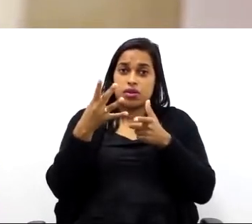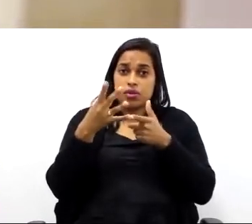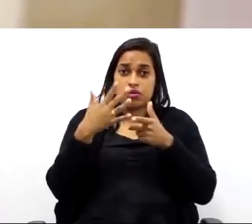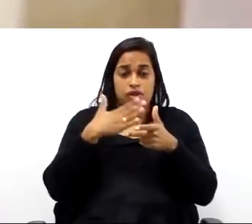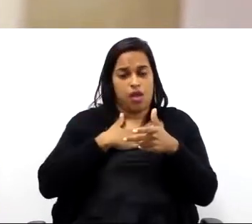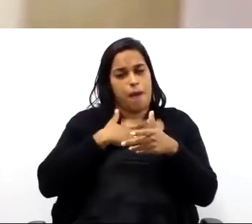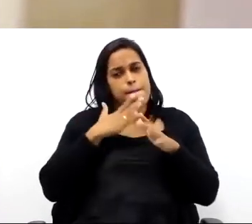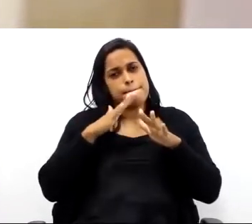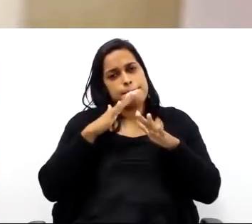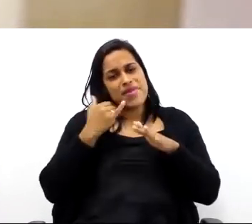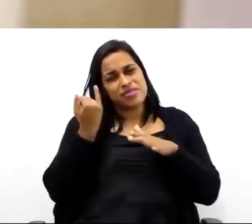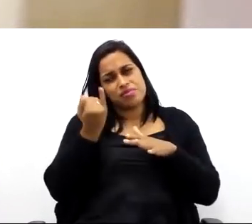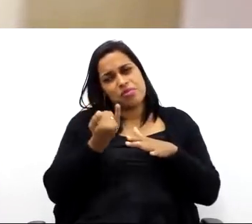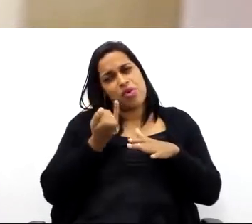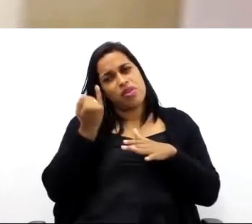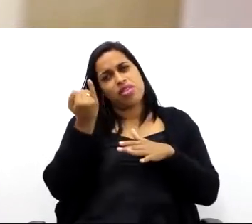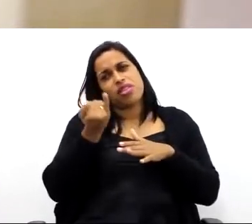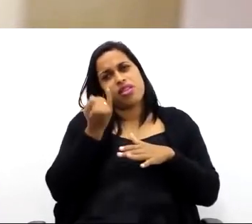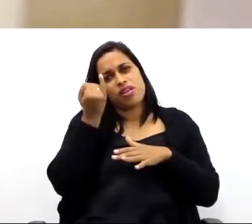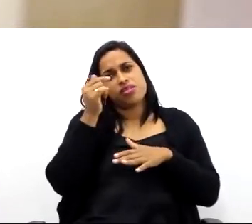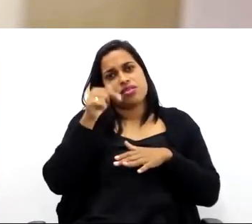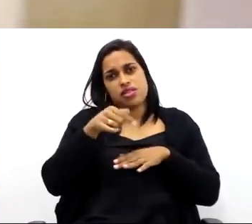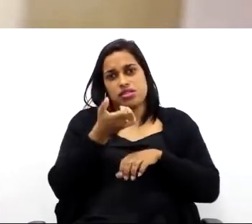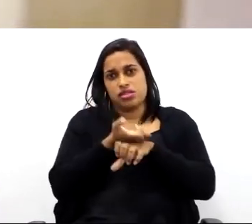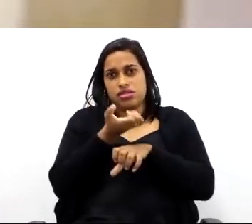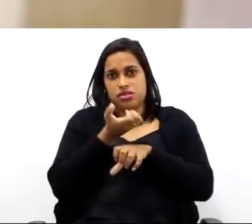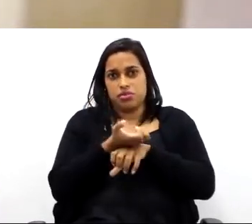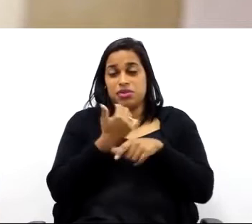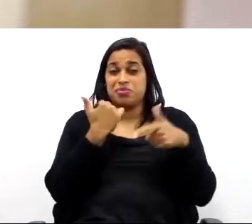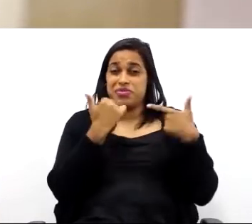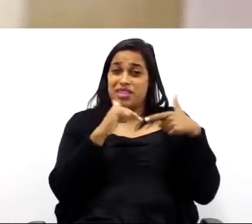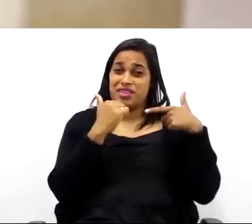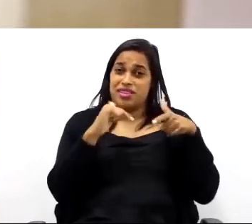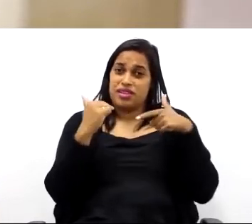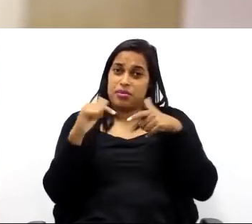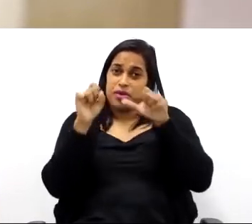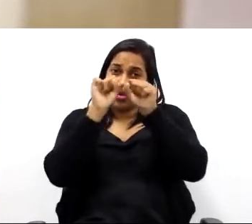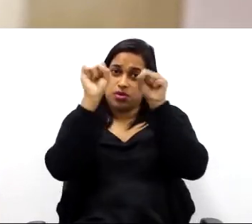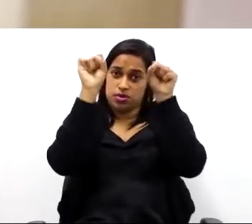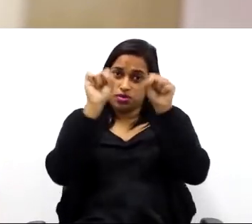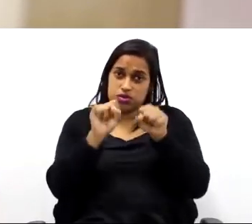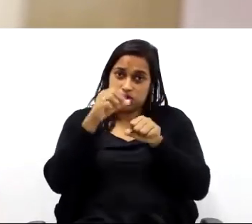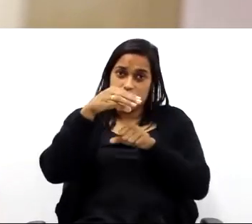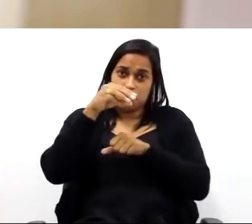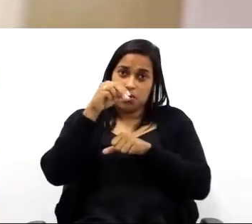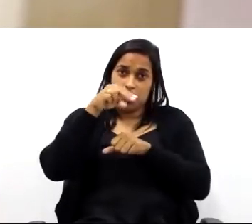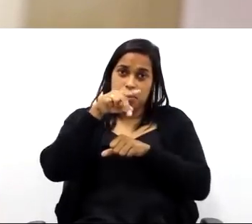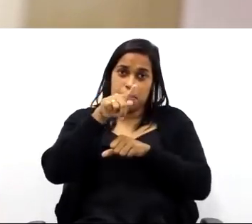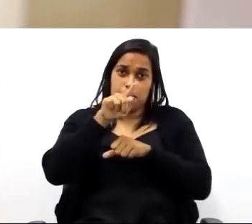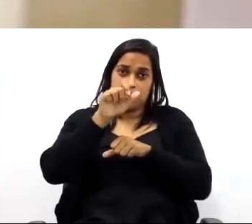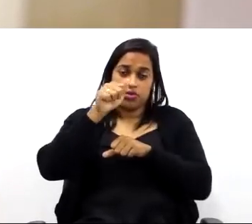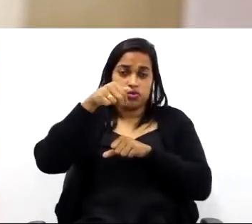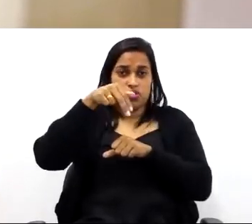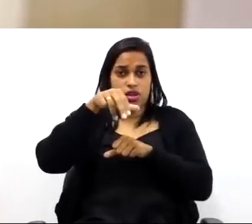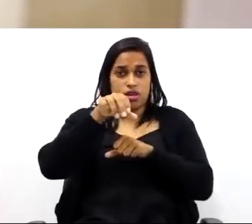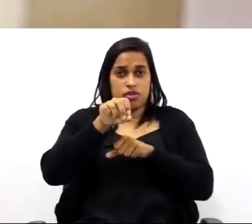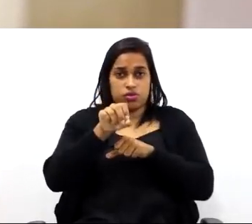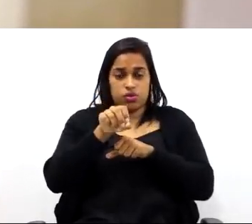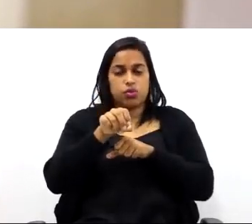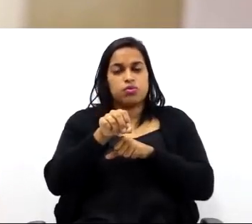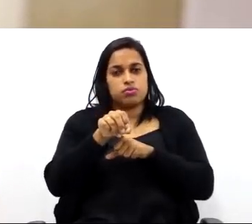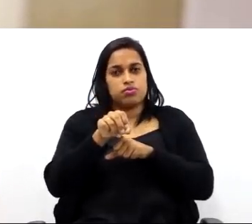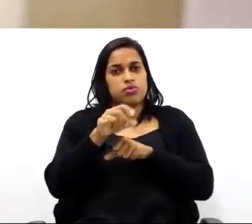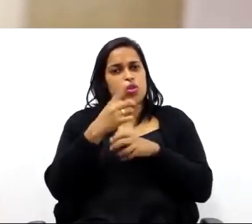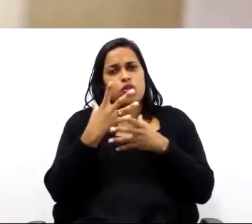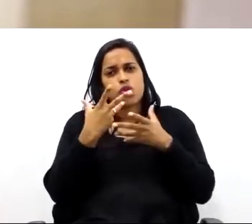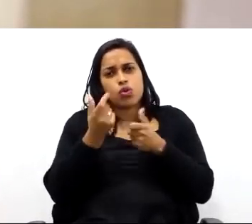talvez eu considero a competência mais importante para essa disciplina, porque ela trabalhou com o sistema mongeano de representação. E,